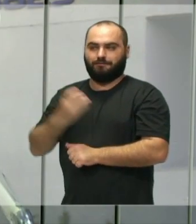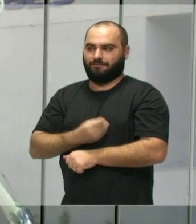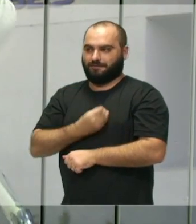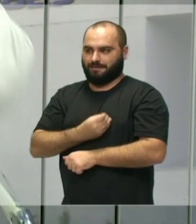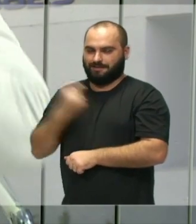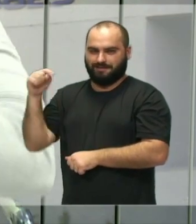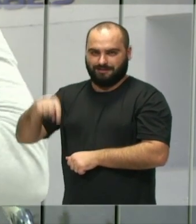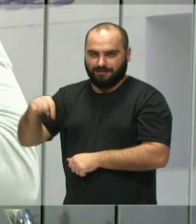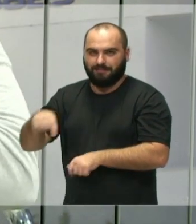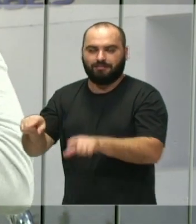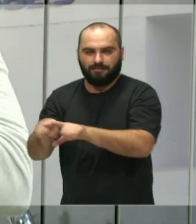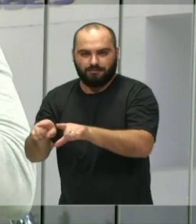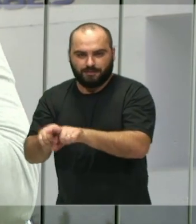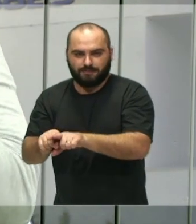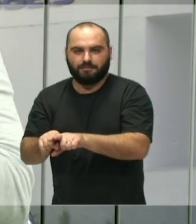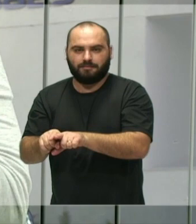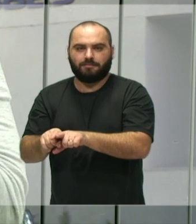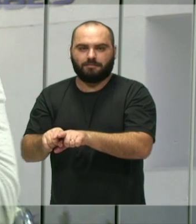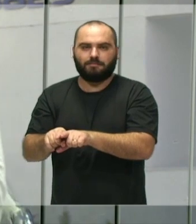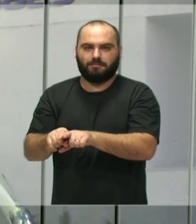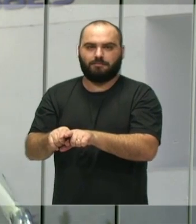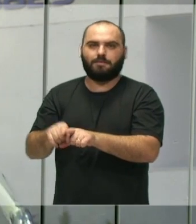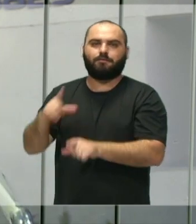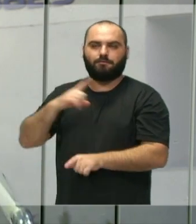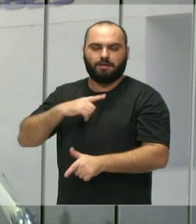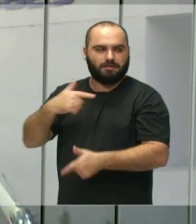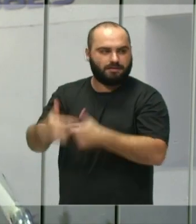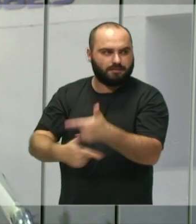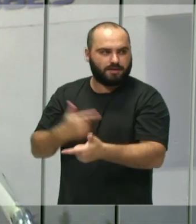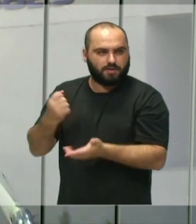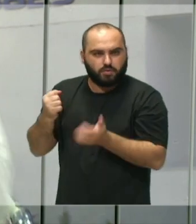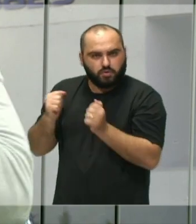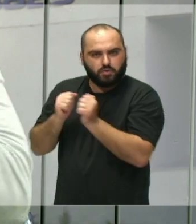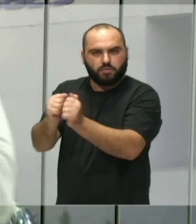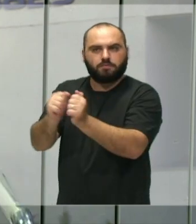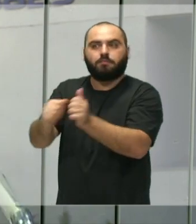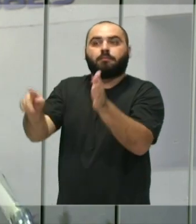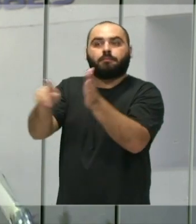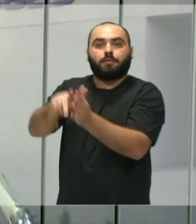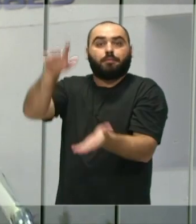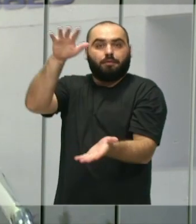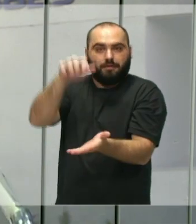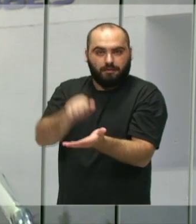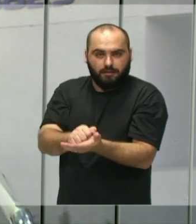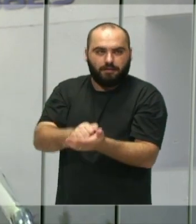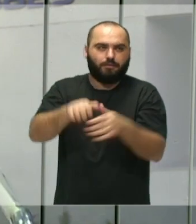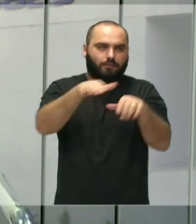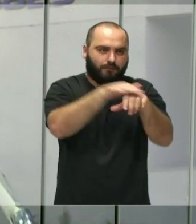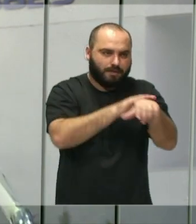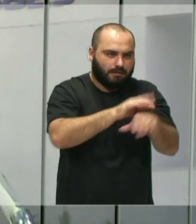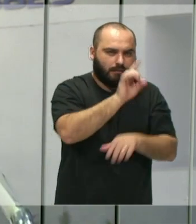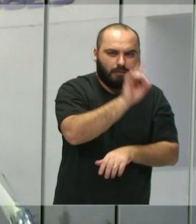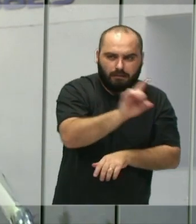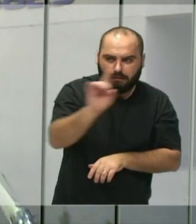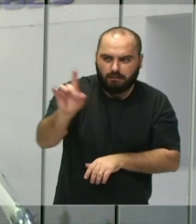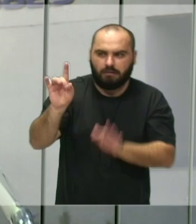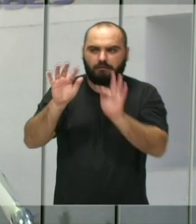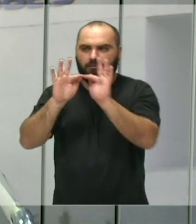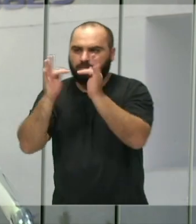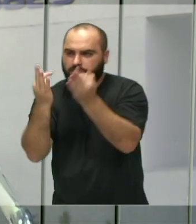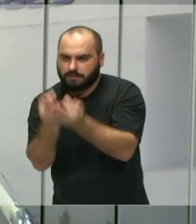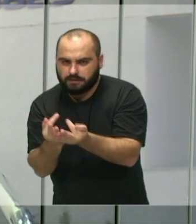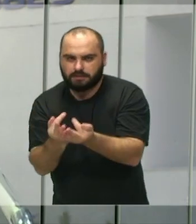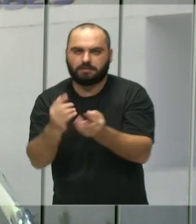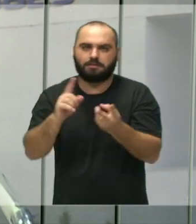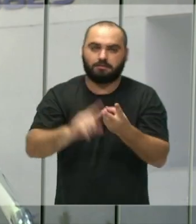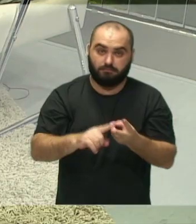tem a ação da, antes da castração, que é o cadastro, e falar com cada família, durante a castração e